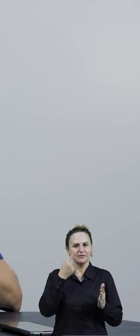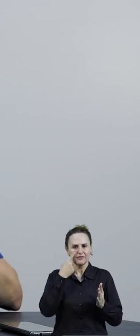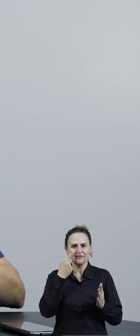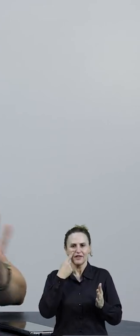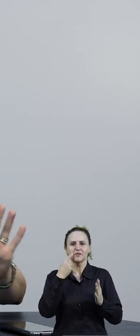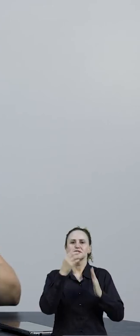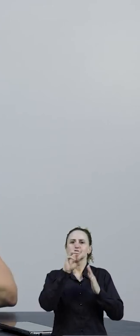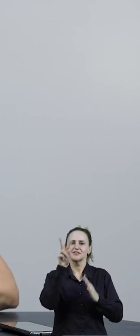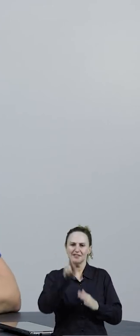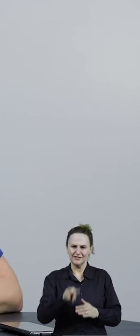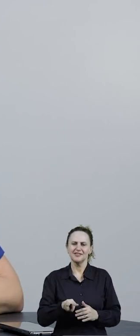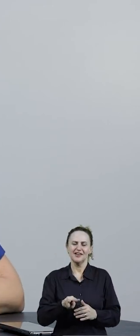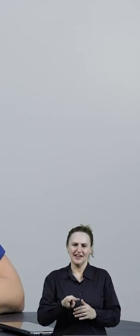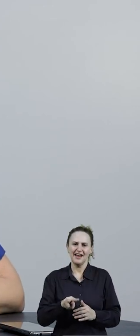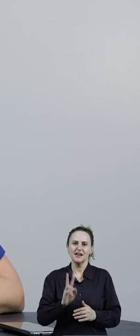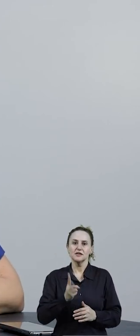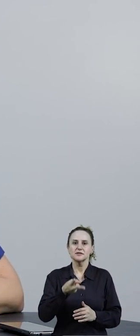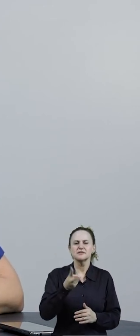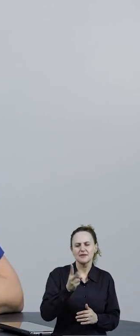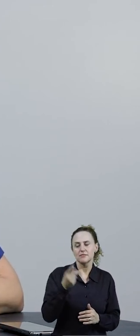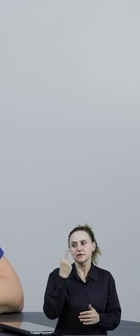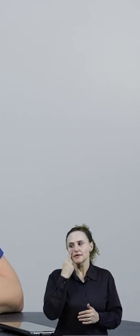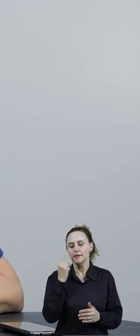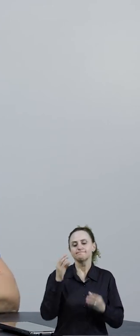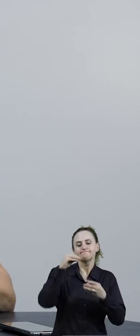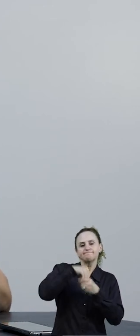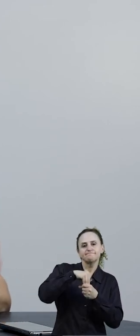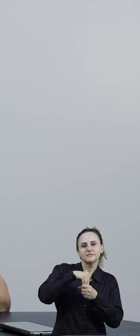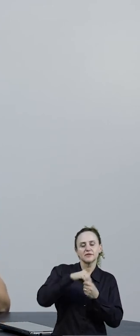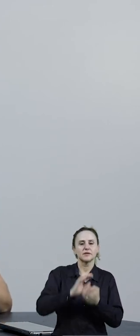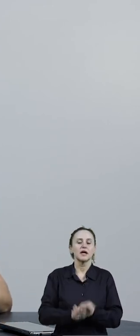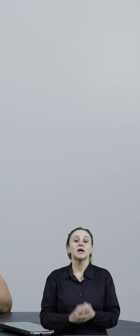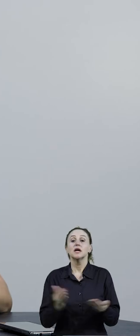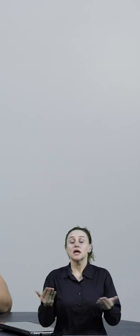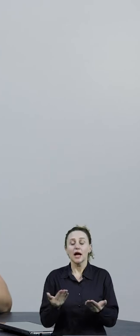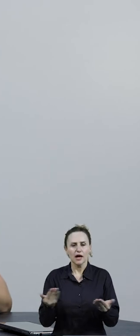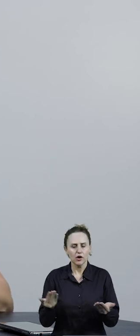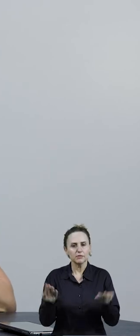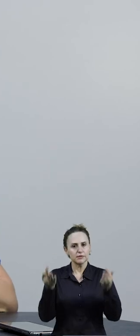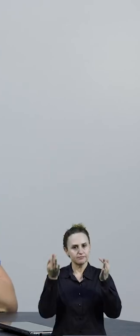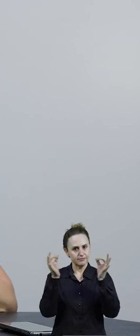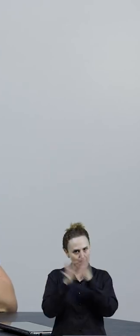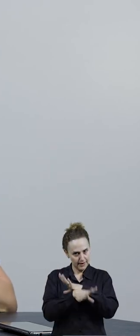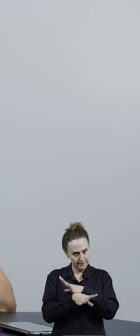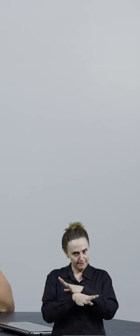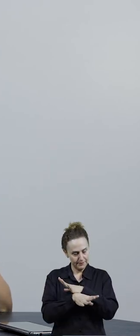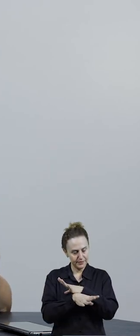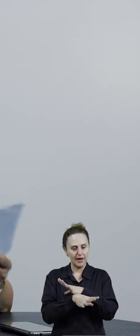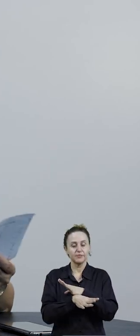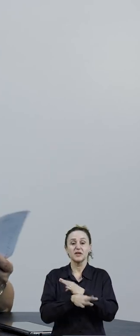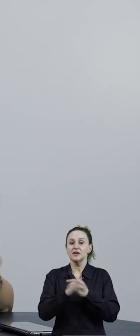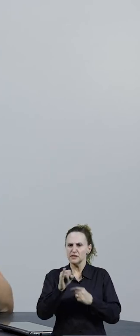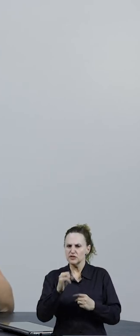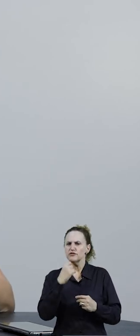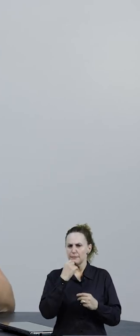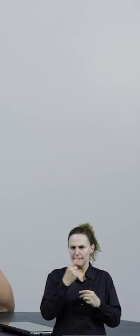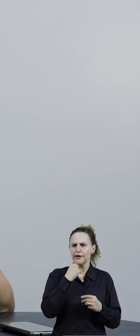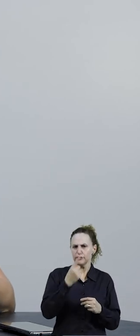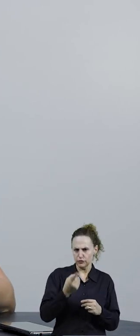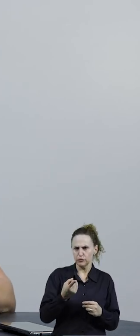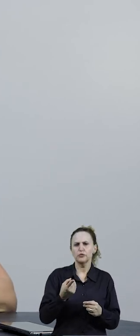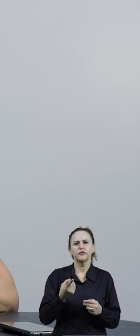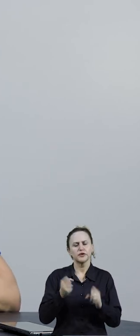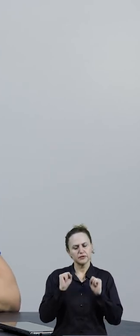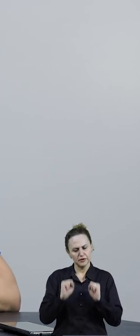Sempre o outro tá inserido aqui nas nossas produções. Gente, só pra finalizar, depois também, se tiver mais alguma dúvida, a gente